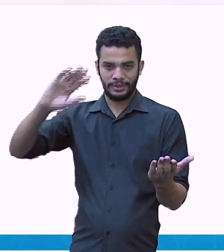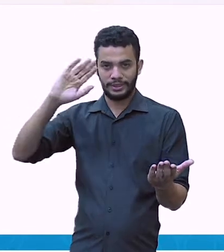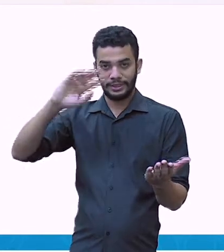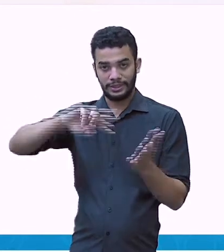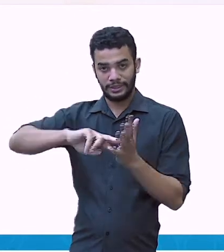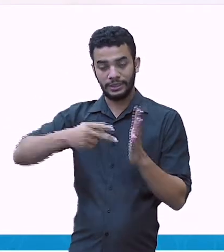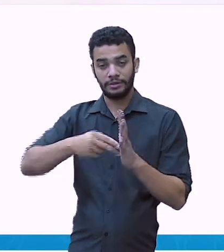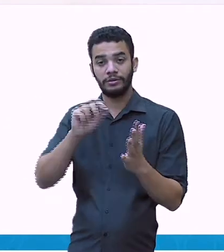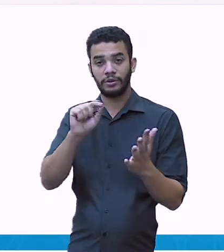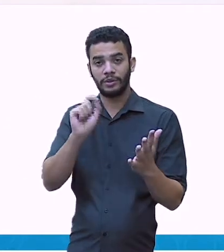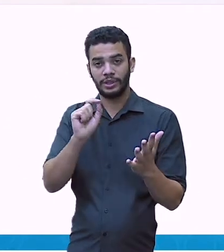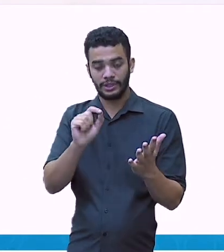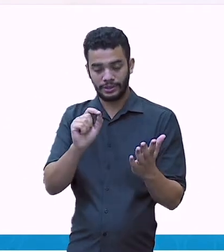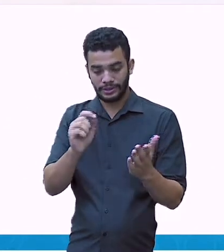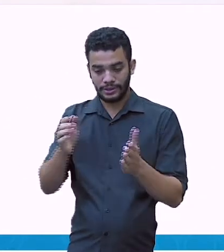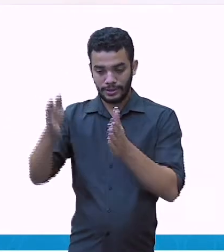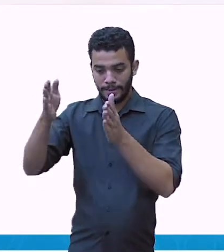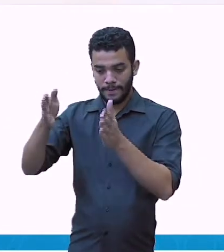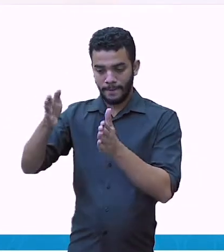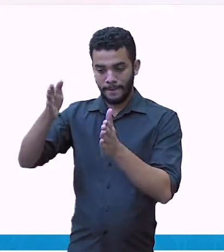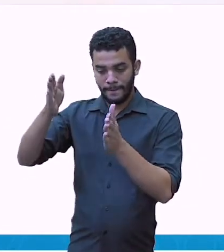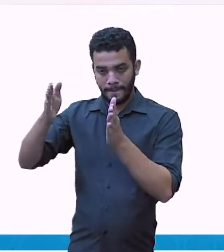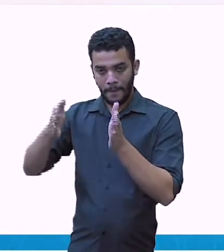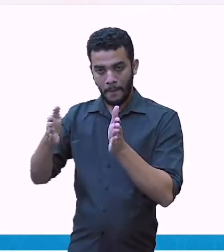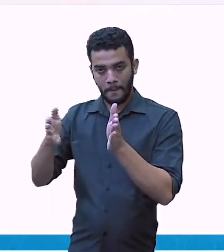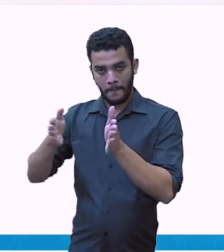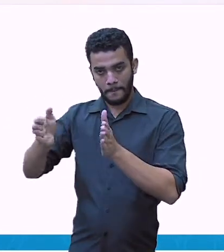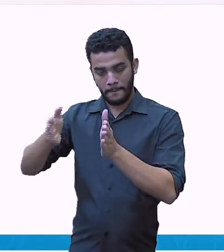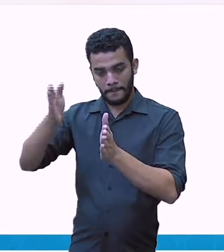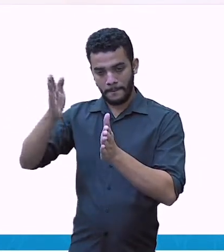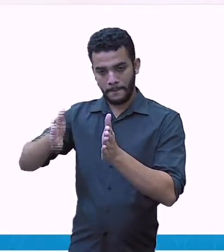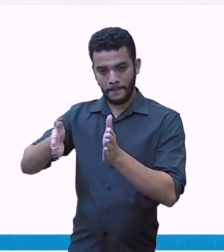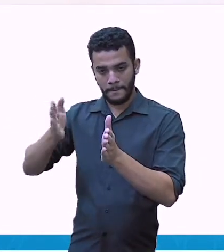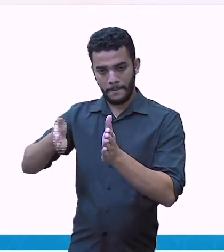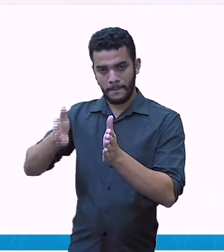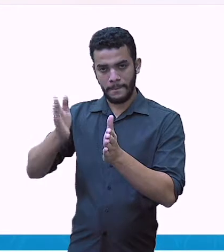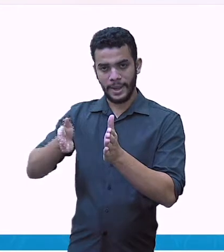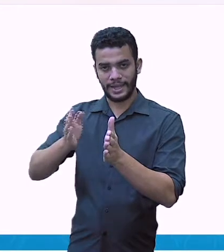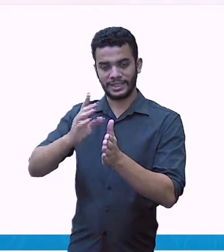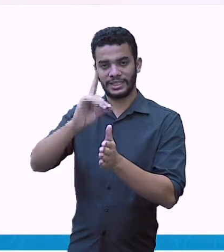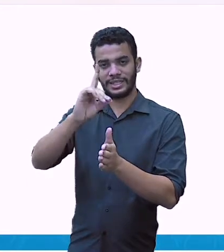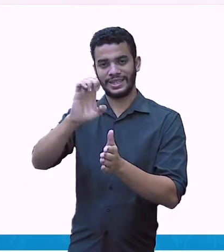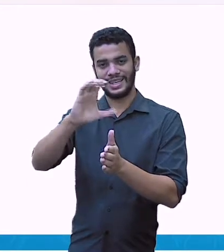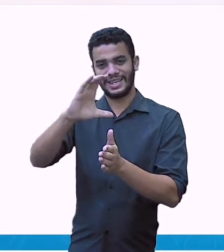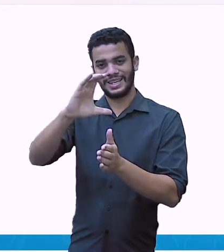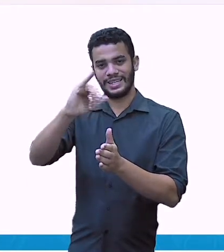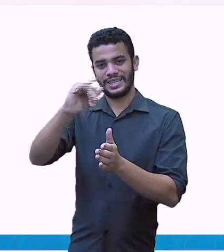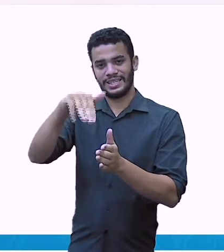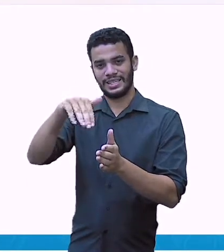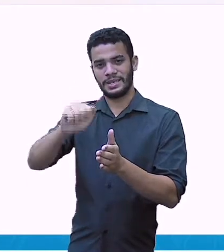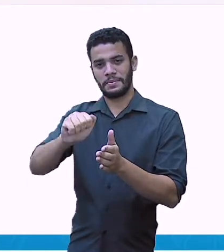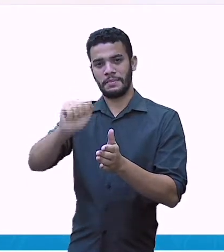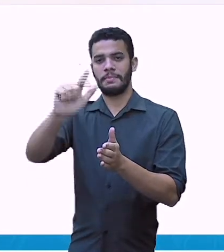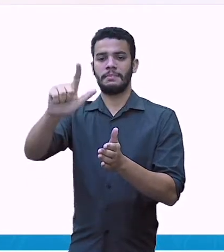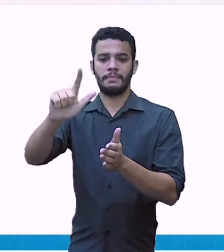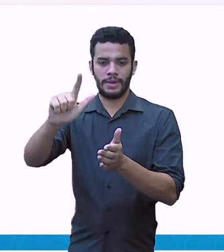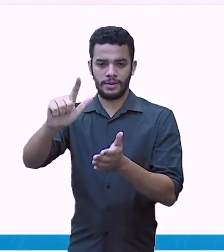Eu tenho décimos, eu tenho centésimos e